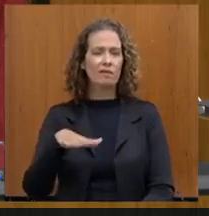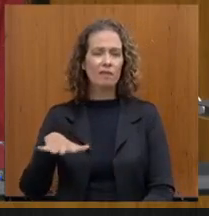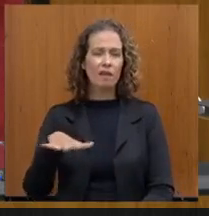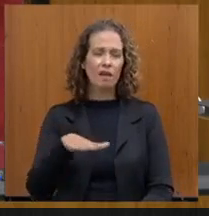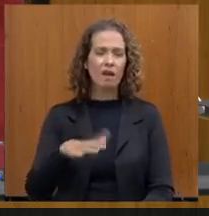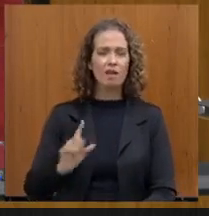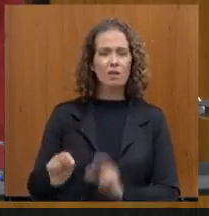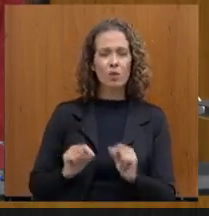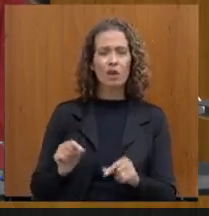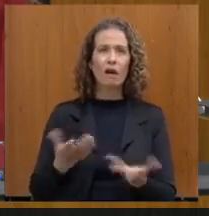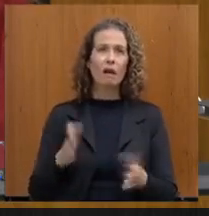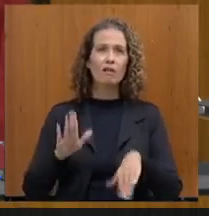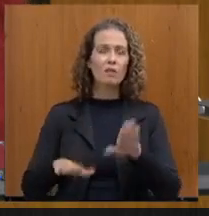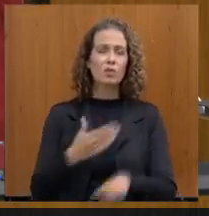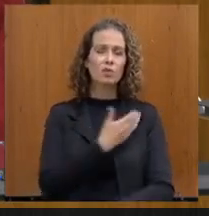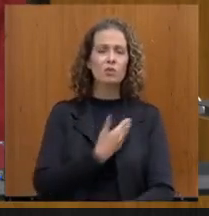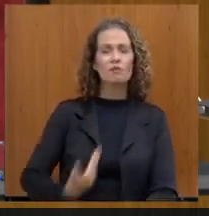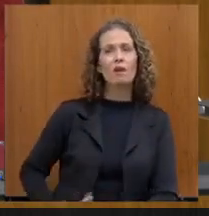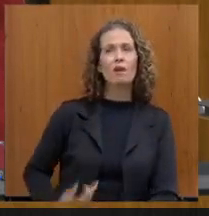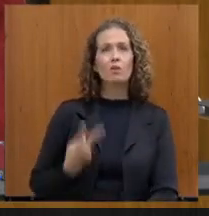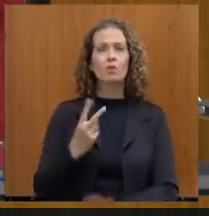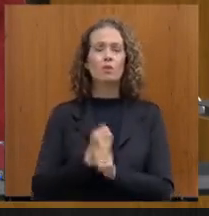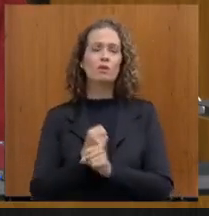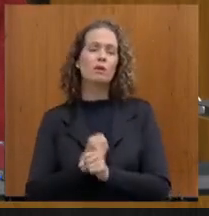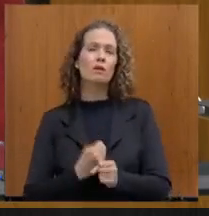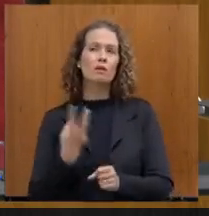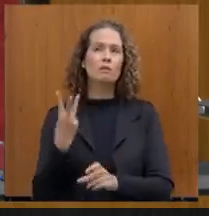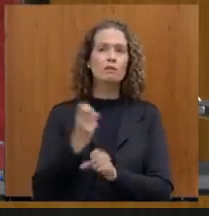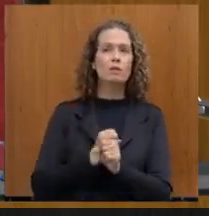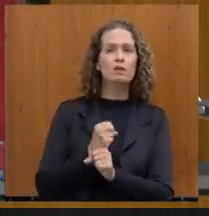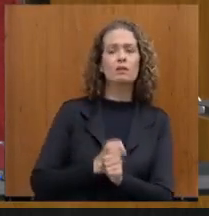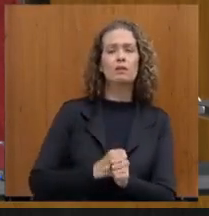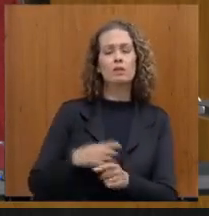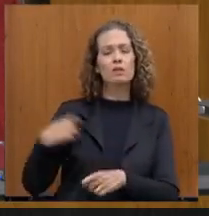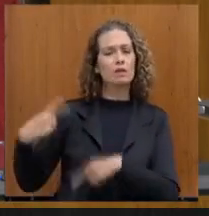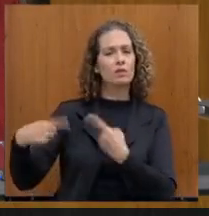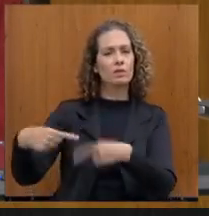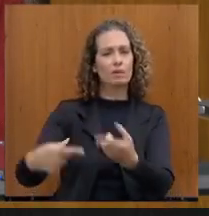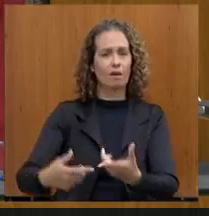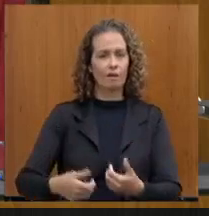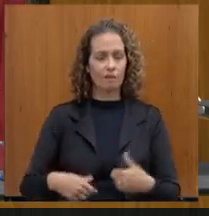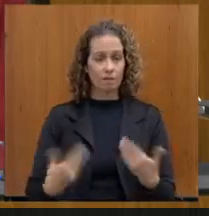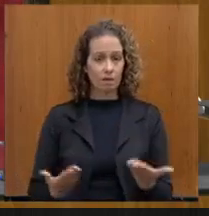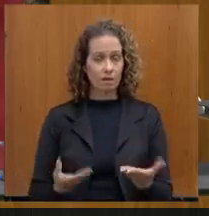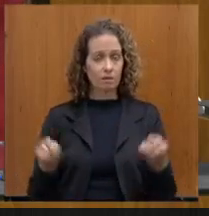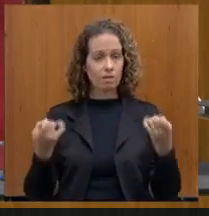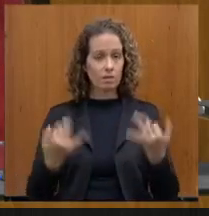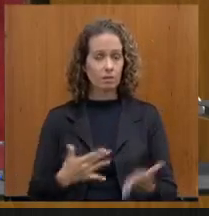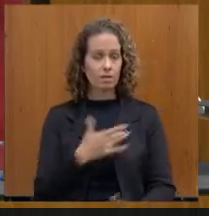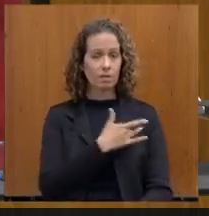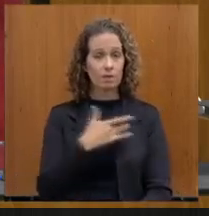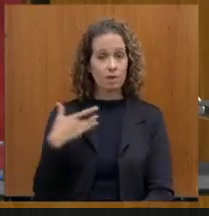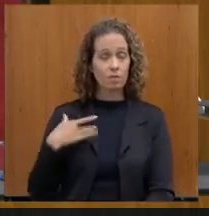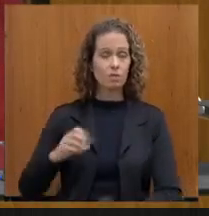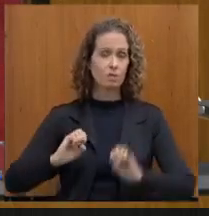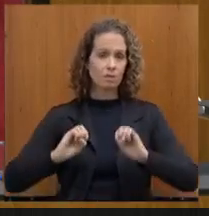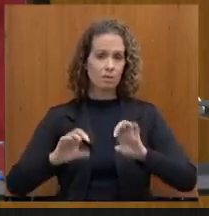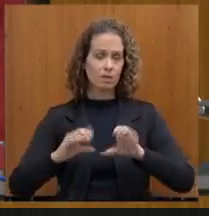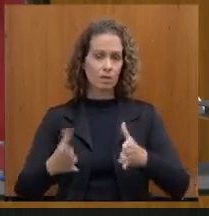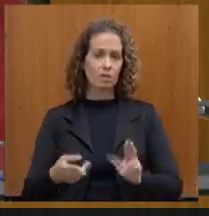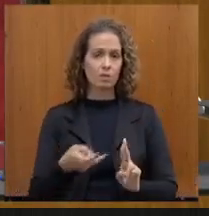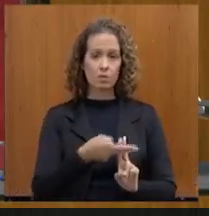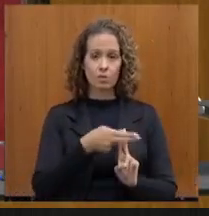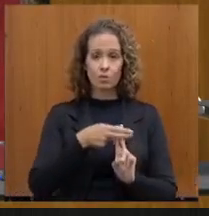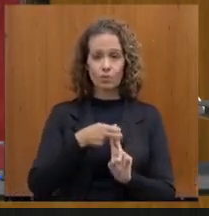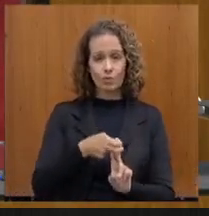de um governo, dois anos, três anos, é geracional. Então, eu estou falando da saúde e da educação. O SUS você